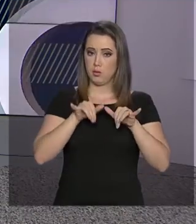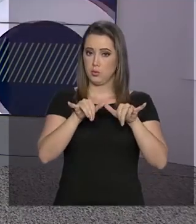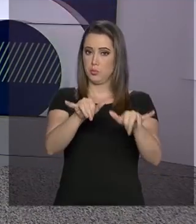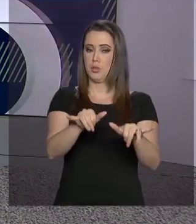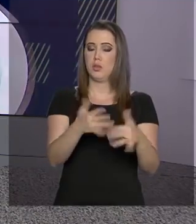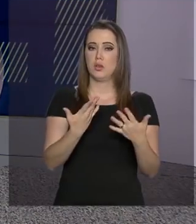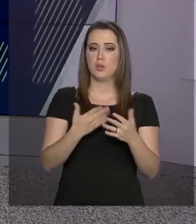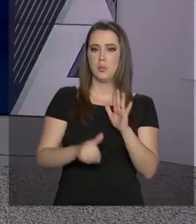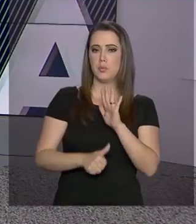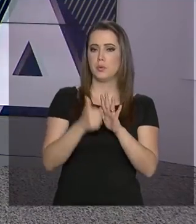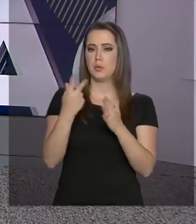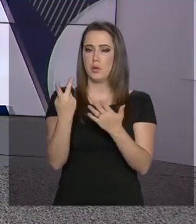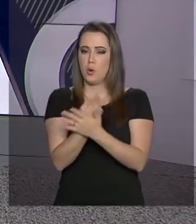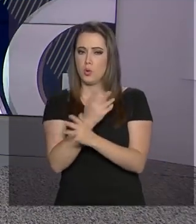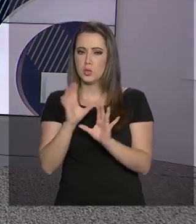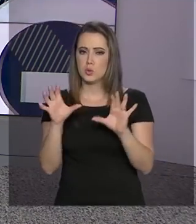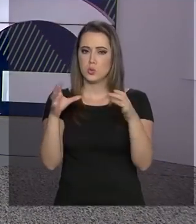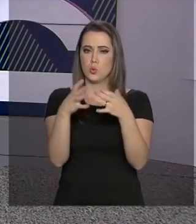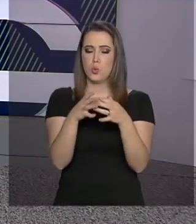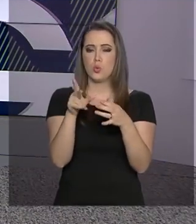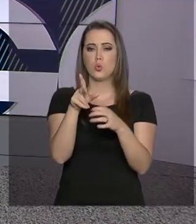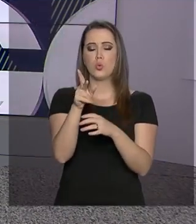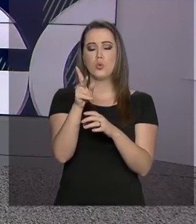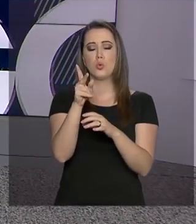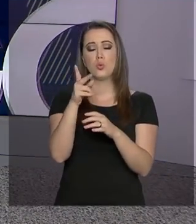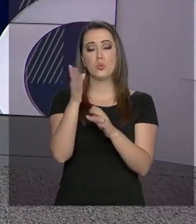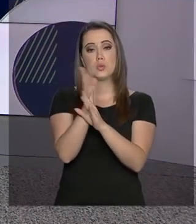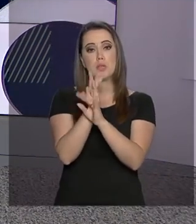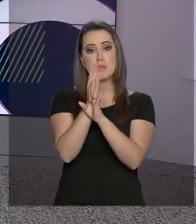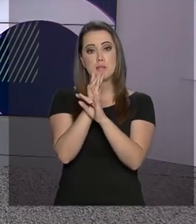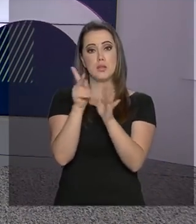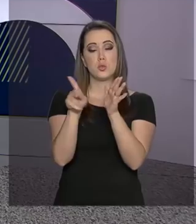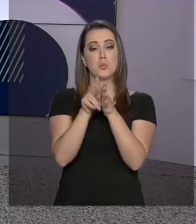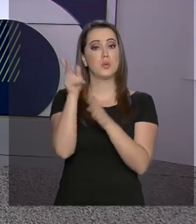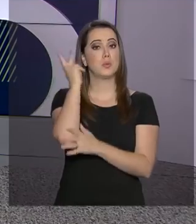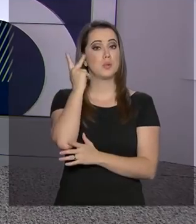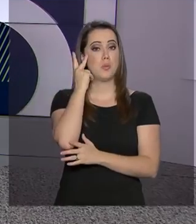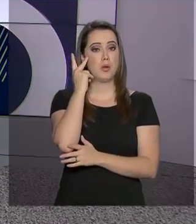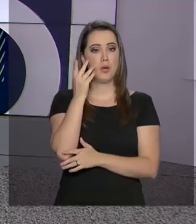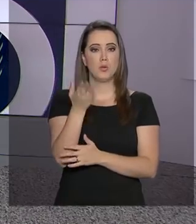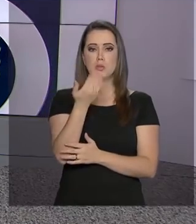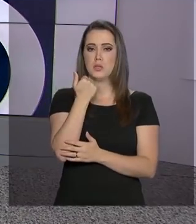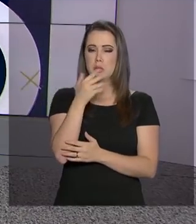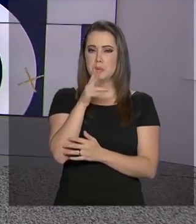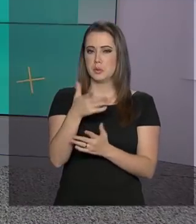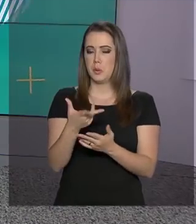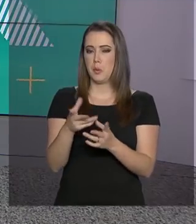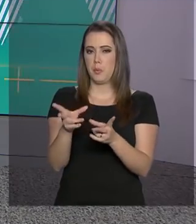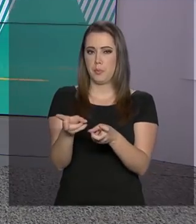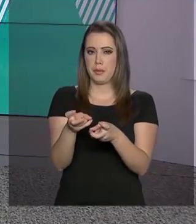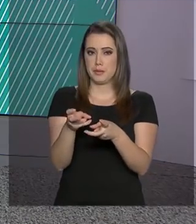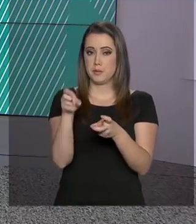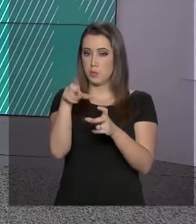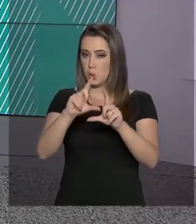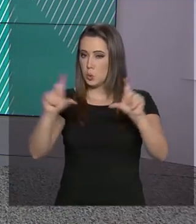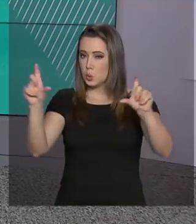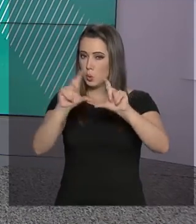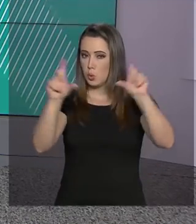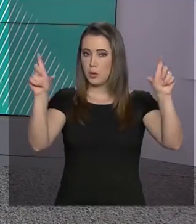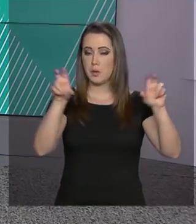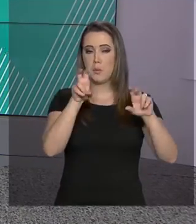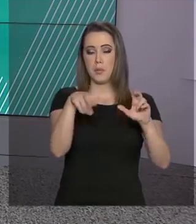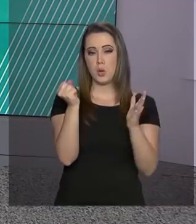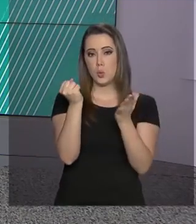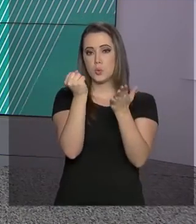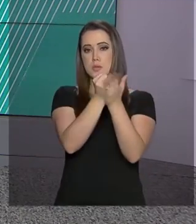desenvolvido primeiro em uma rede da cidade de Presidente Prudente, em São Paulo. Os alimentos serão identificados nas prateleiras por meio